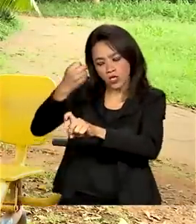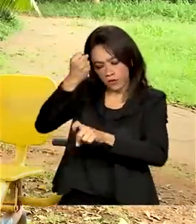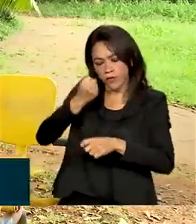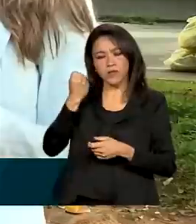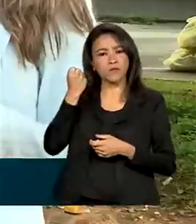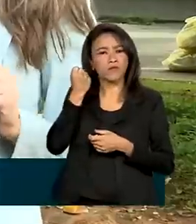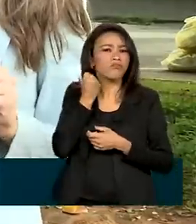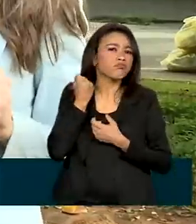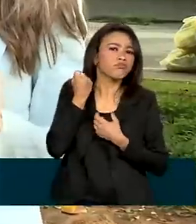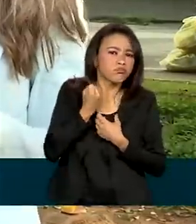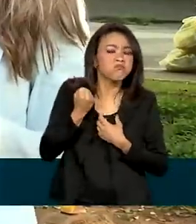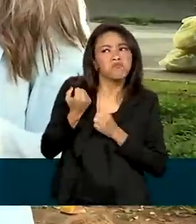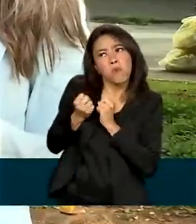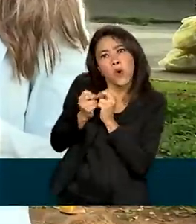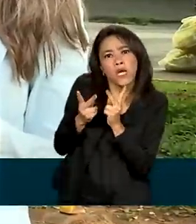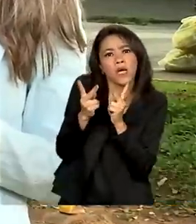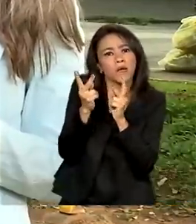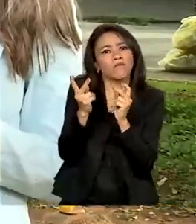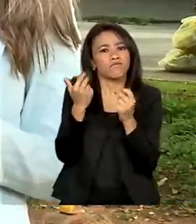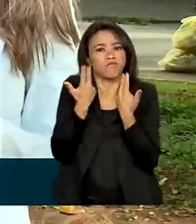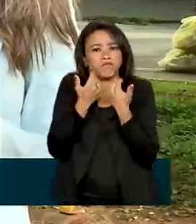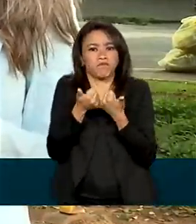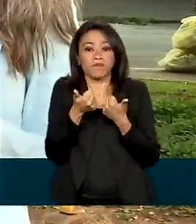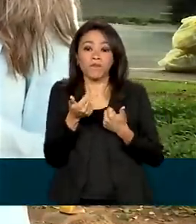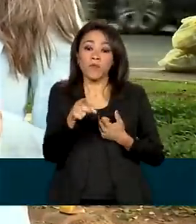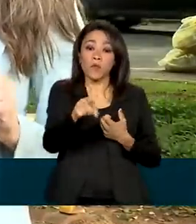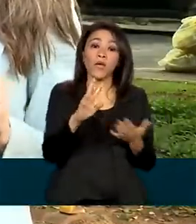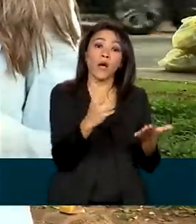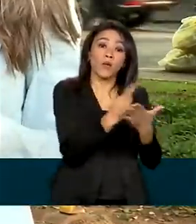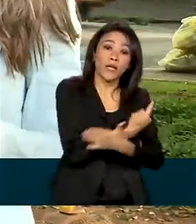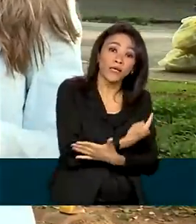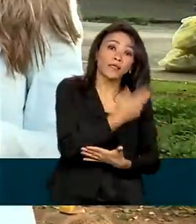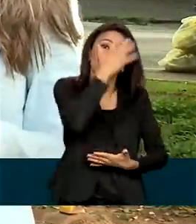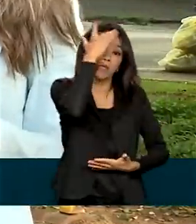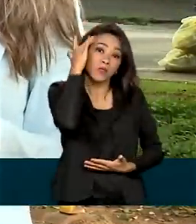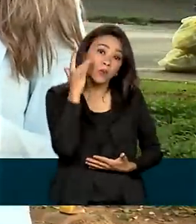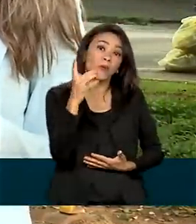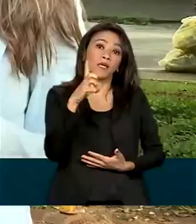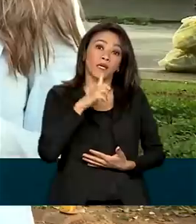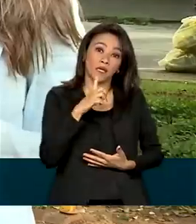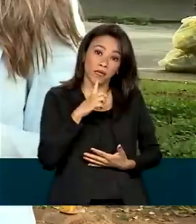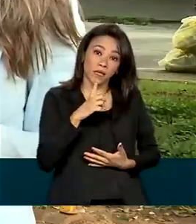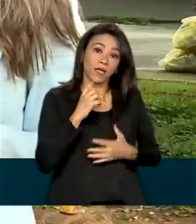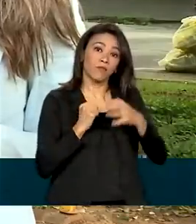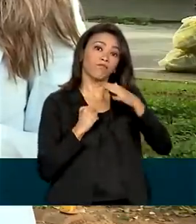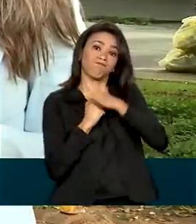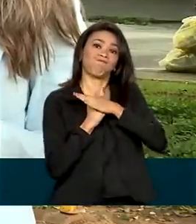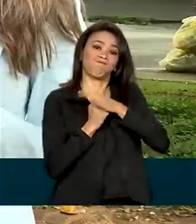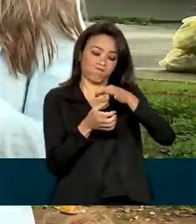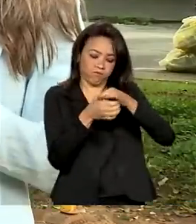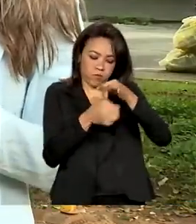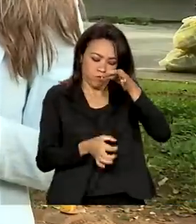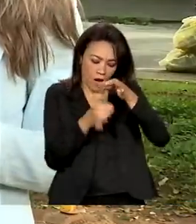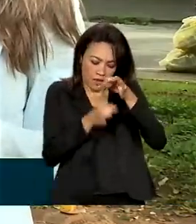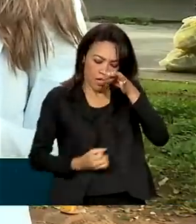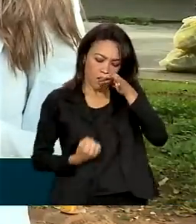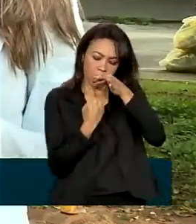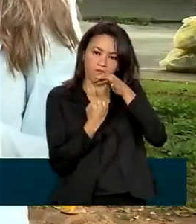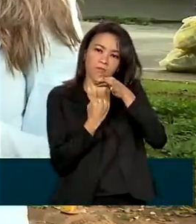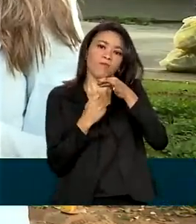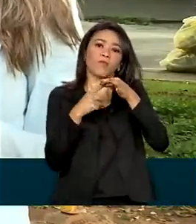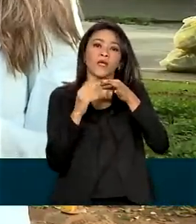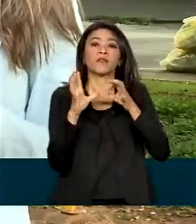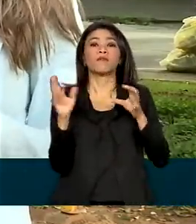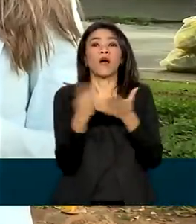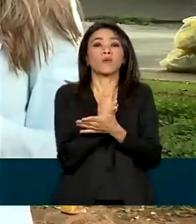muito, muito bom. O mais comum é o caminho inverso, a pessoa descobrir que está com a artéria comprometida porque sofreu um